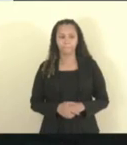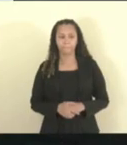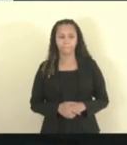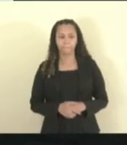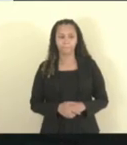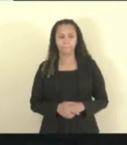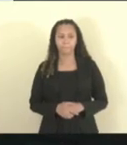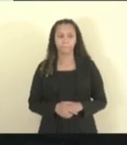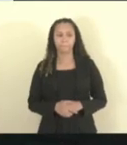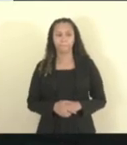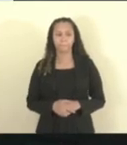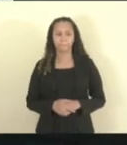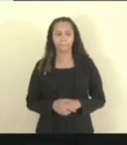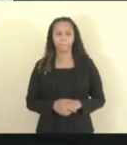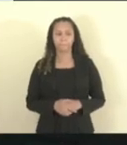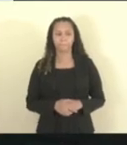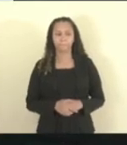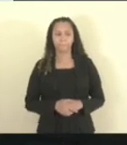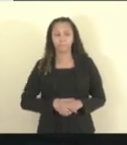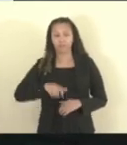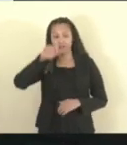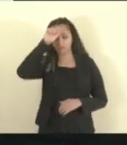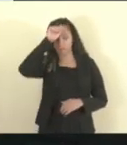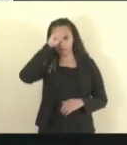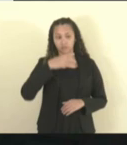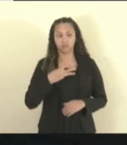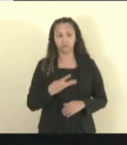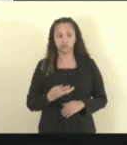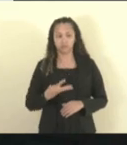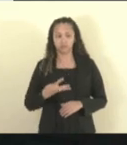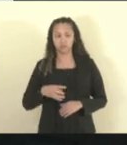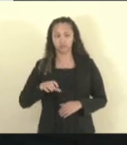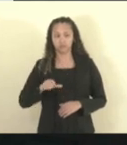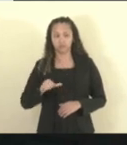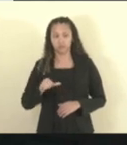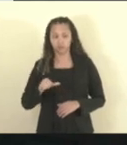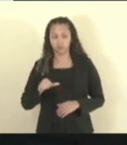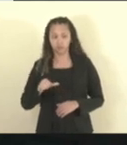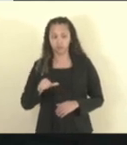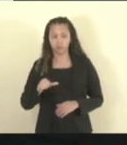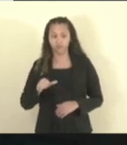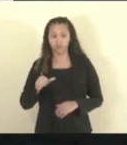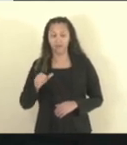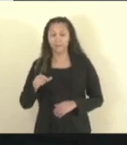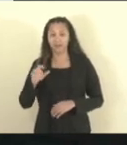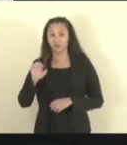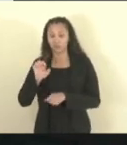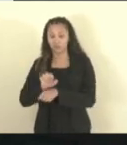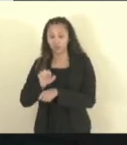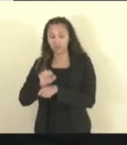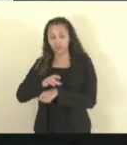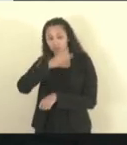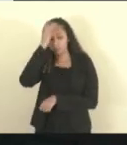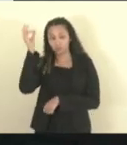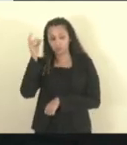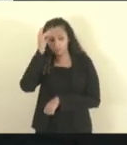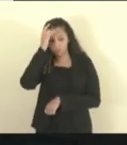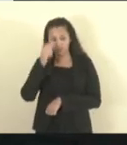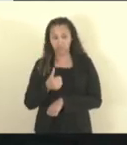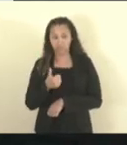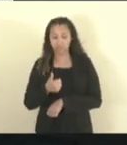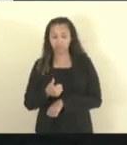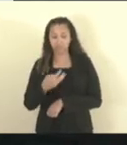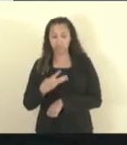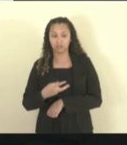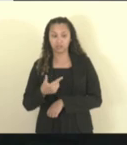Em Aracruz, R$ 349,20. A média do Espírito Santo é de R$ 137,74. O